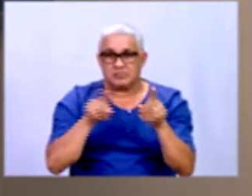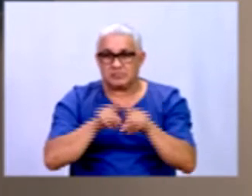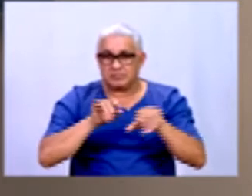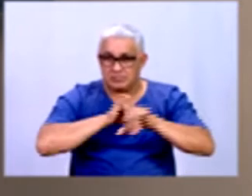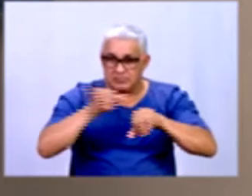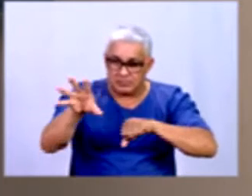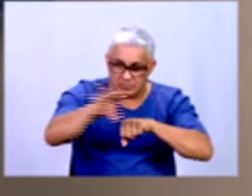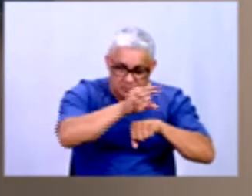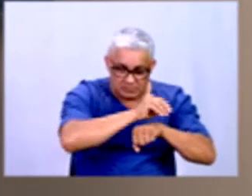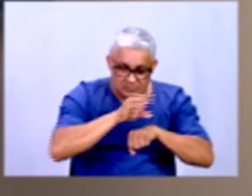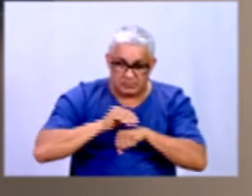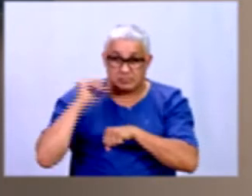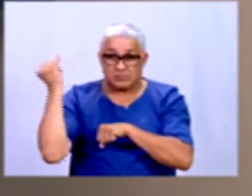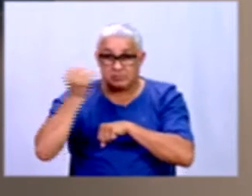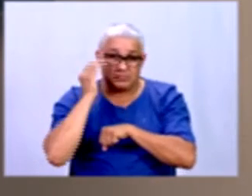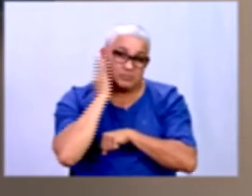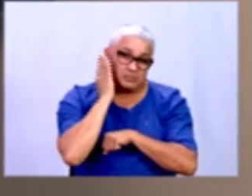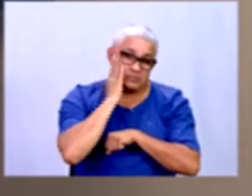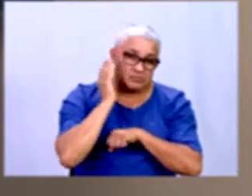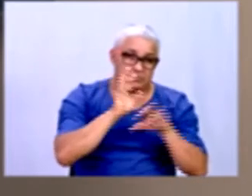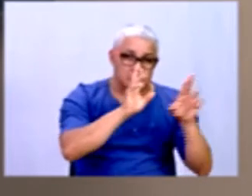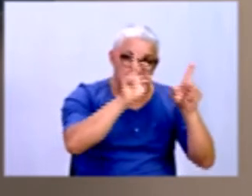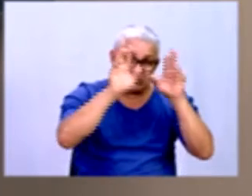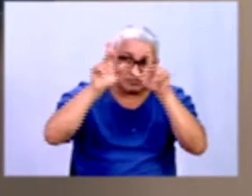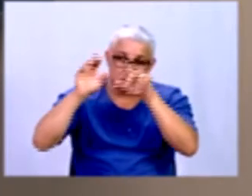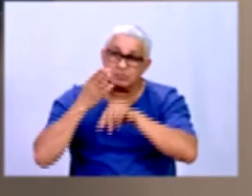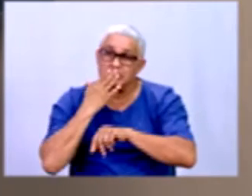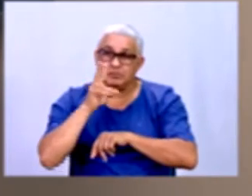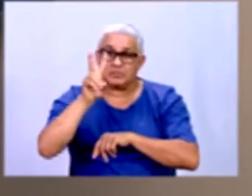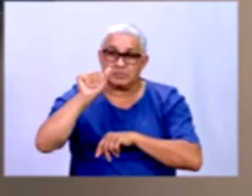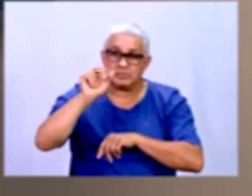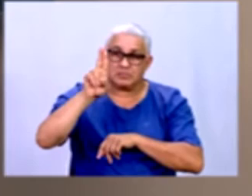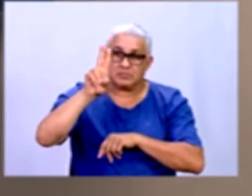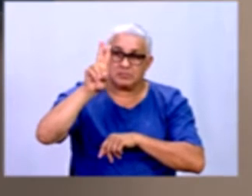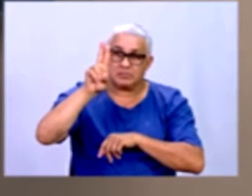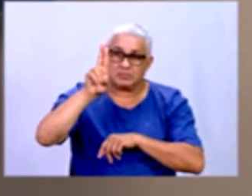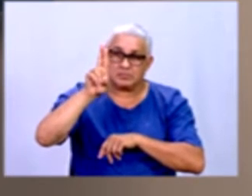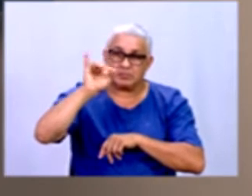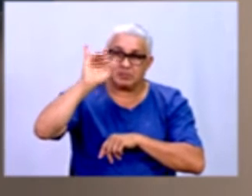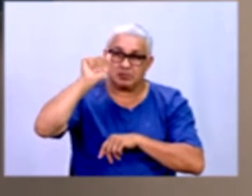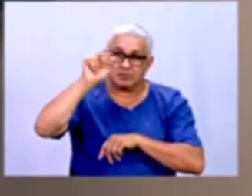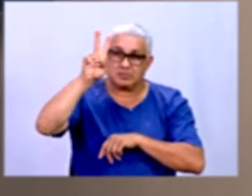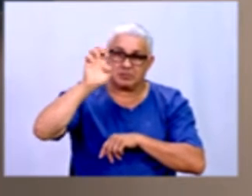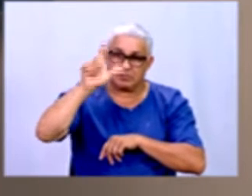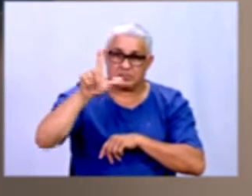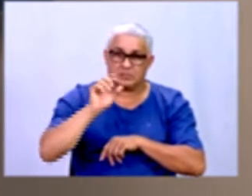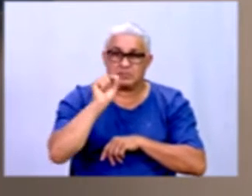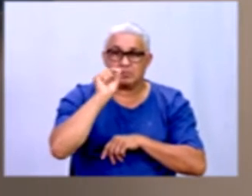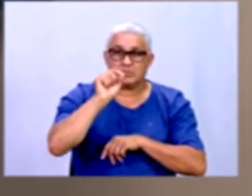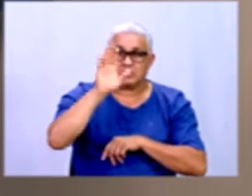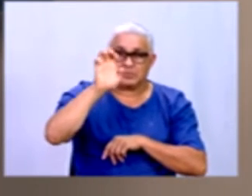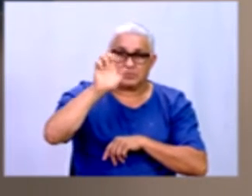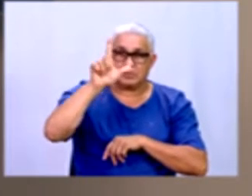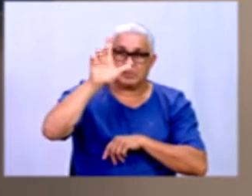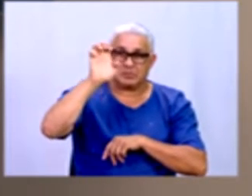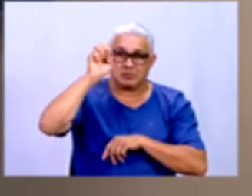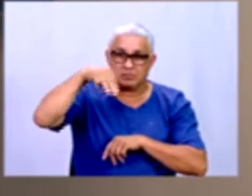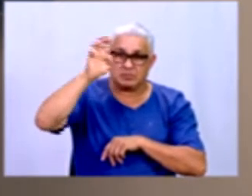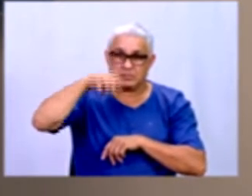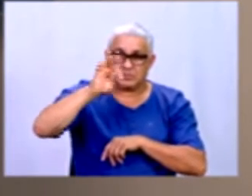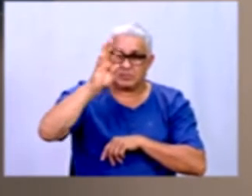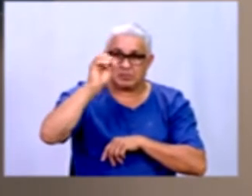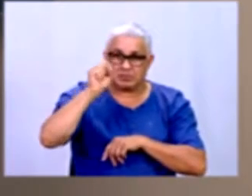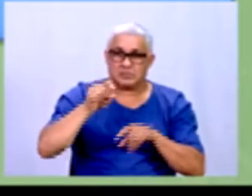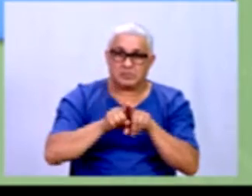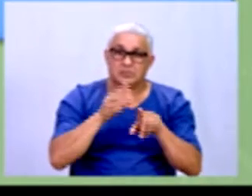dados, é muito importante a gente saber diferenciar os tipos de variáveis. O que são elementos e quais são os tipos de variáveis, tá?